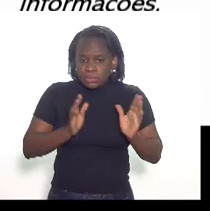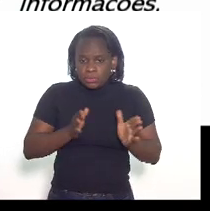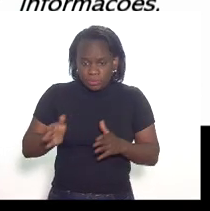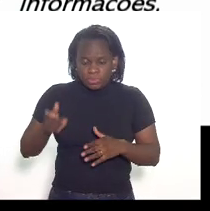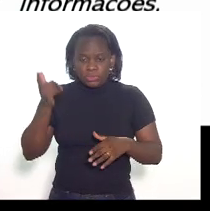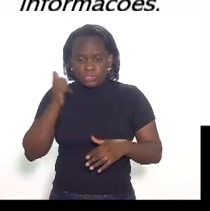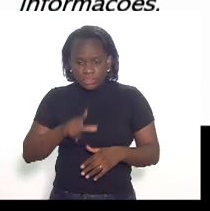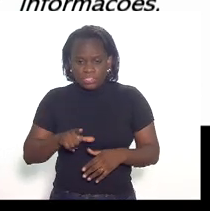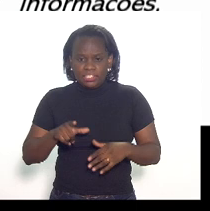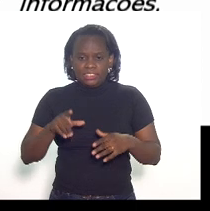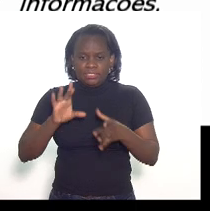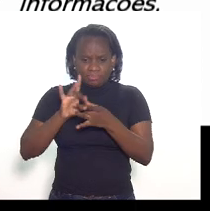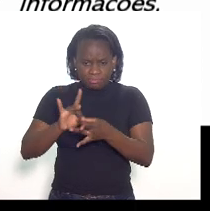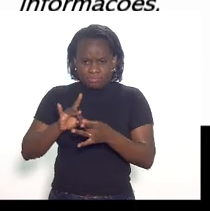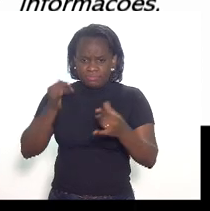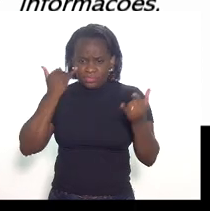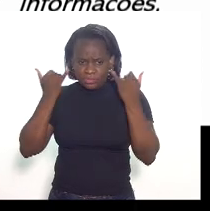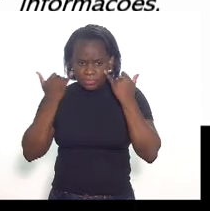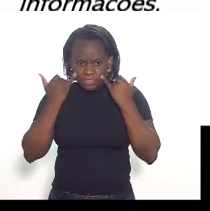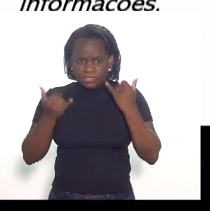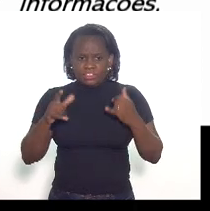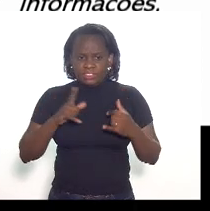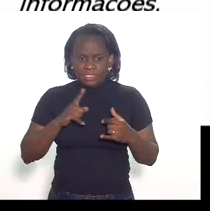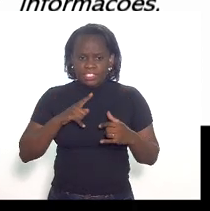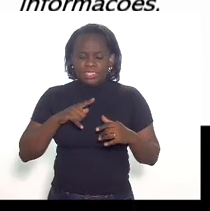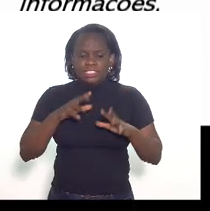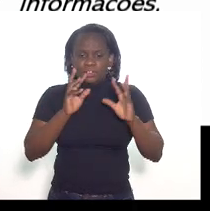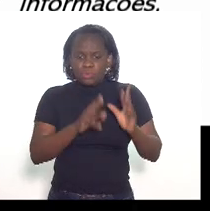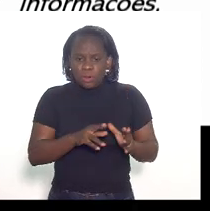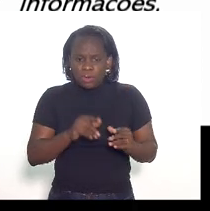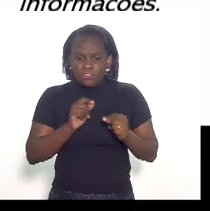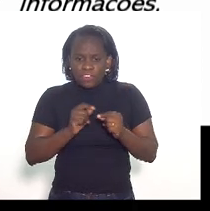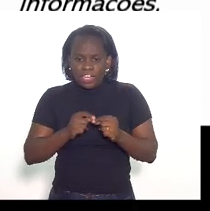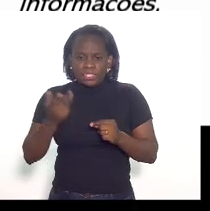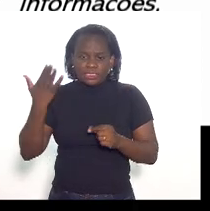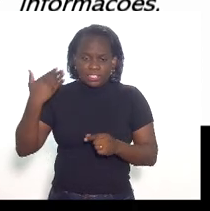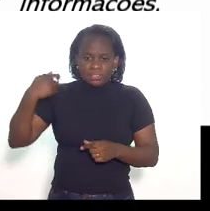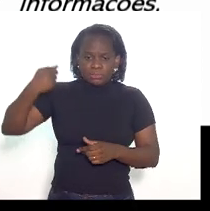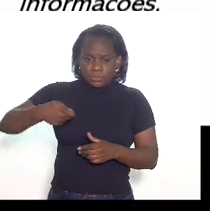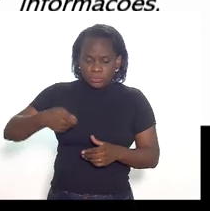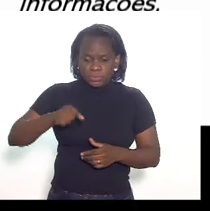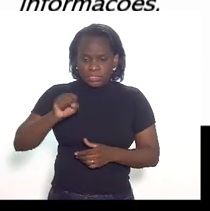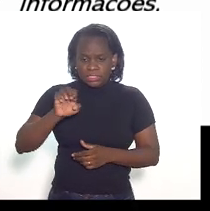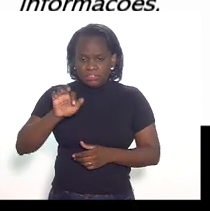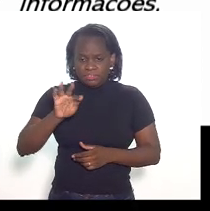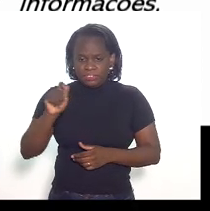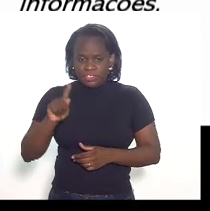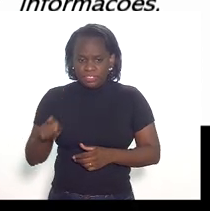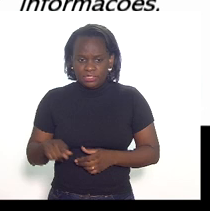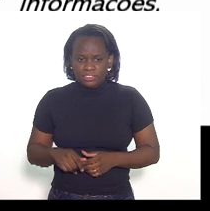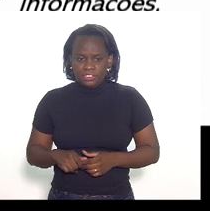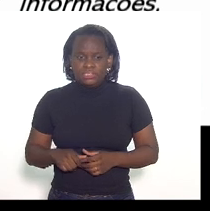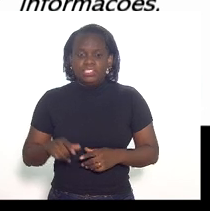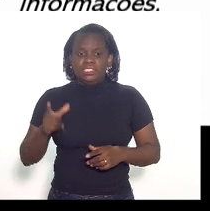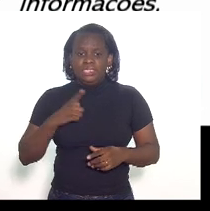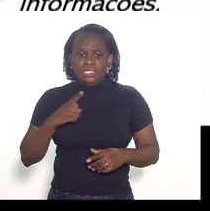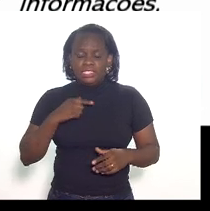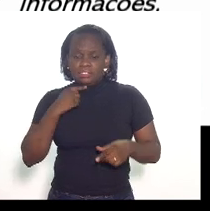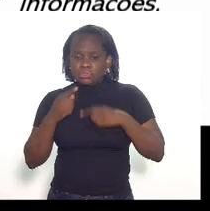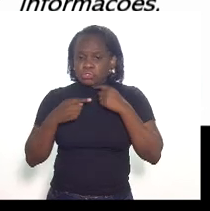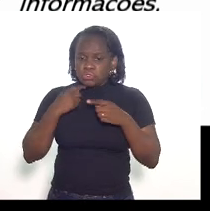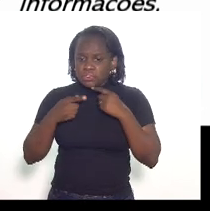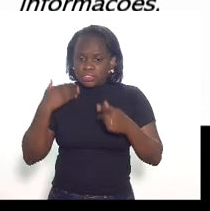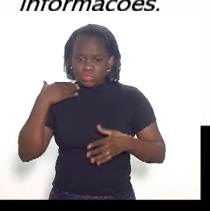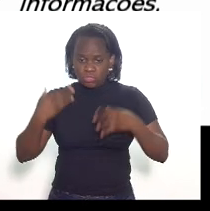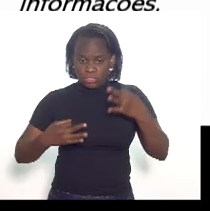associação das informações na quantidade nos moldes que vem sendo exigidos nas intimações da Cefaz existe uma insegurança